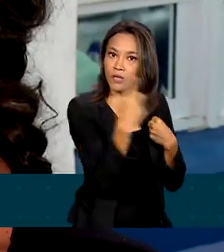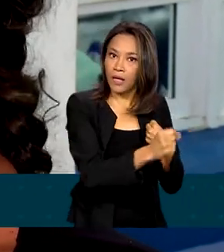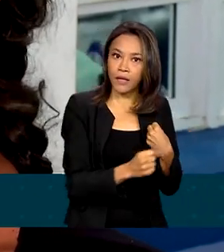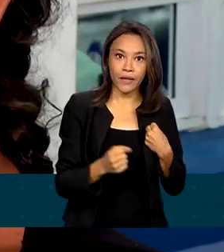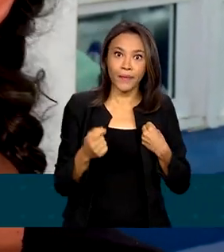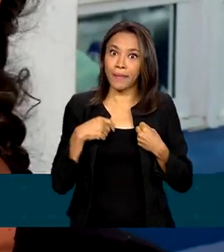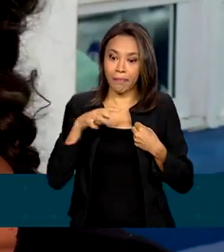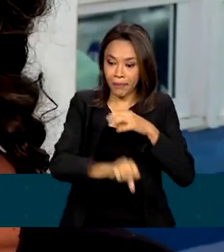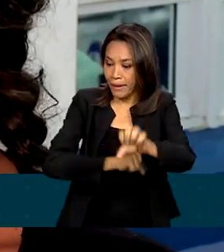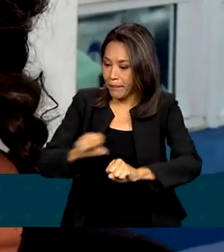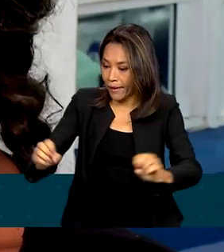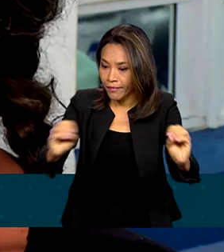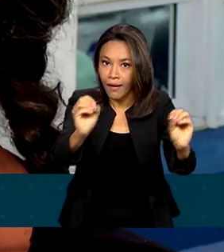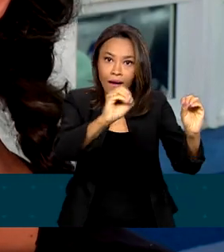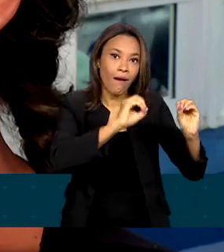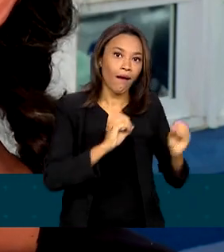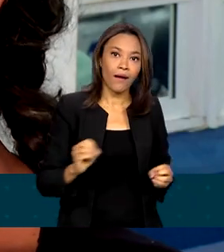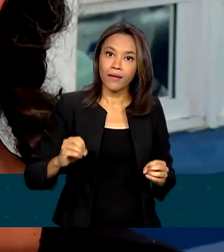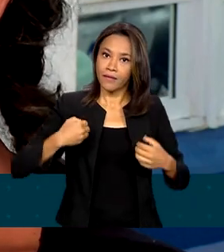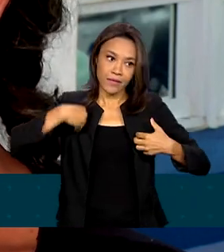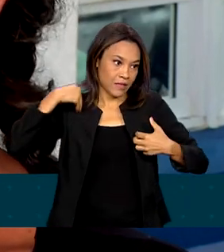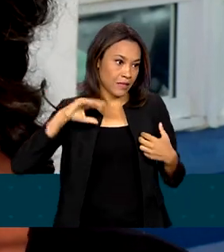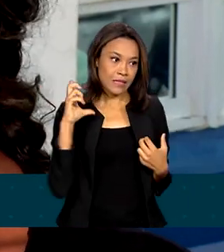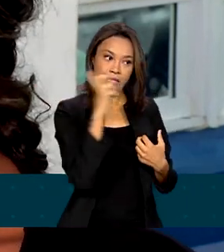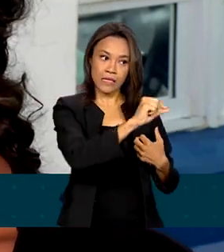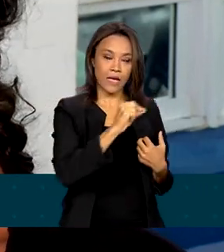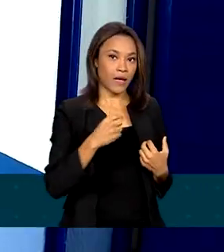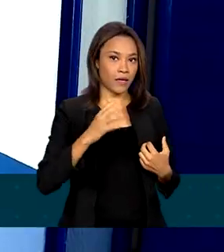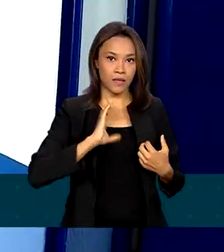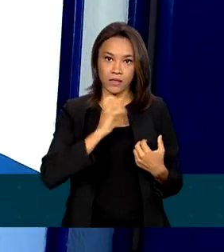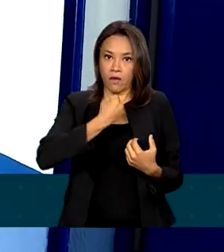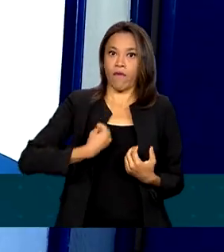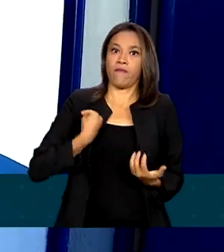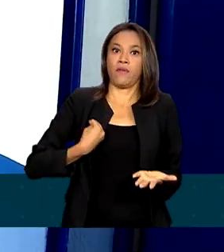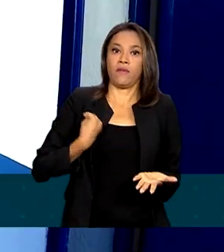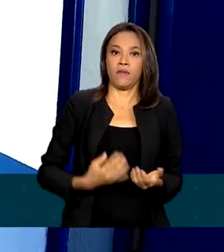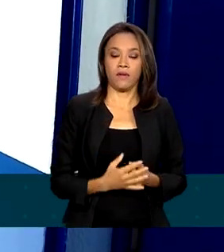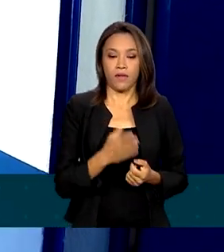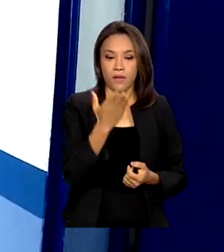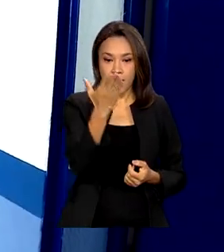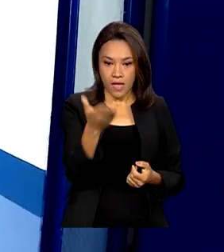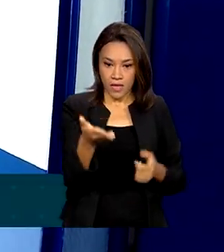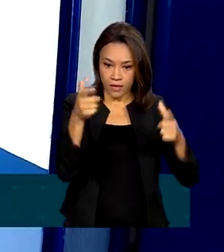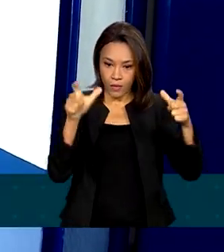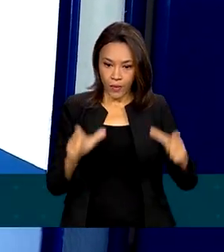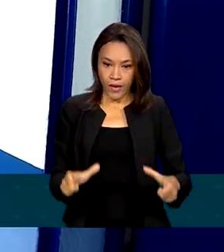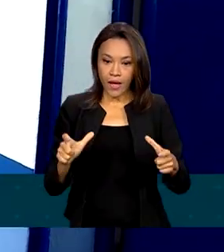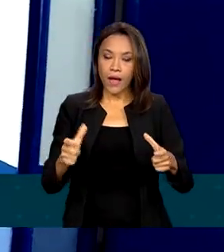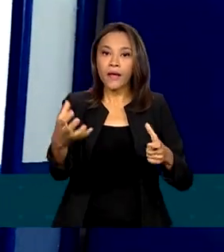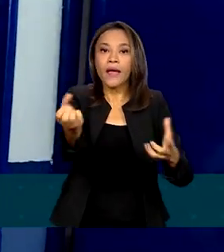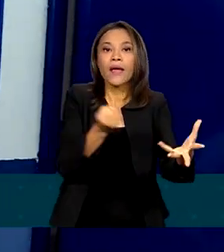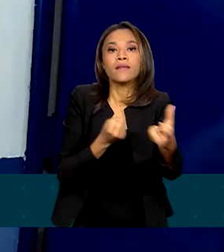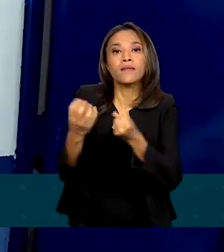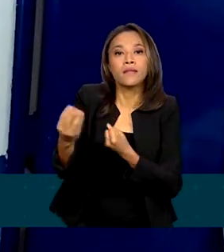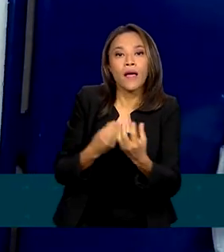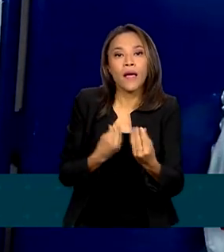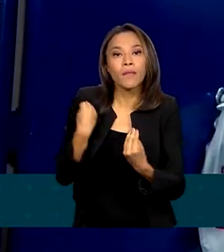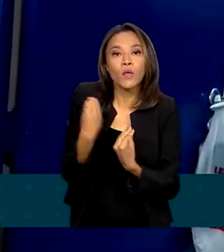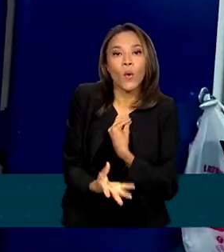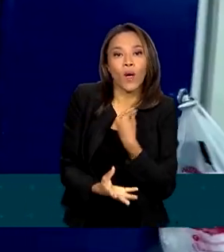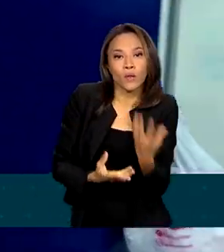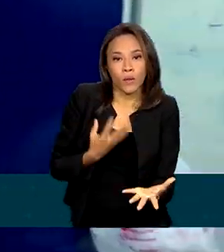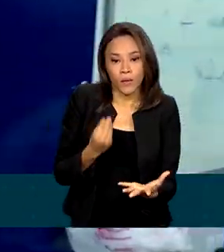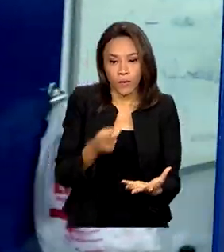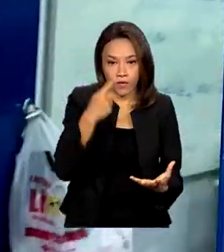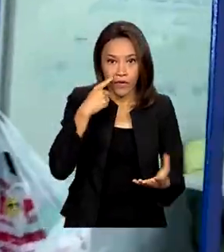nada, porque nessa hora você não pensa em nada. Nessa hora você quer sair e salvar a sua vida. Este aqui é um dos pontos de doações. Aqui do lado de fora, a gente vê